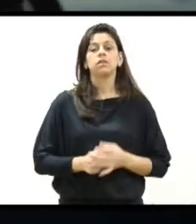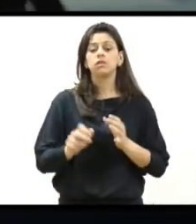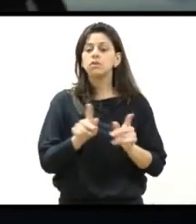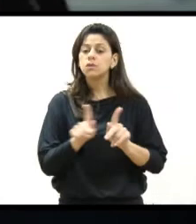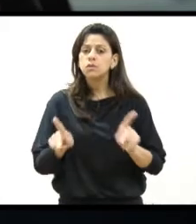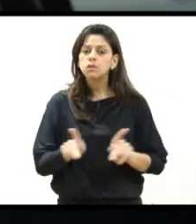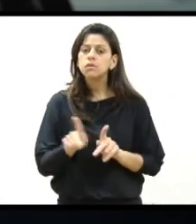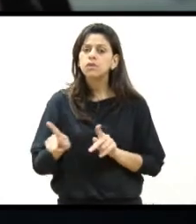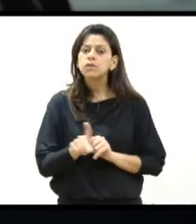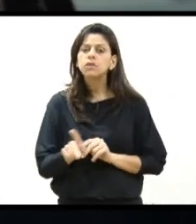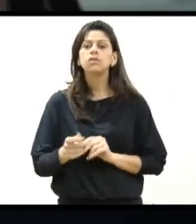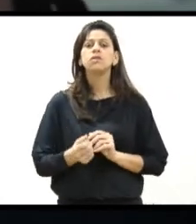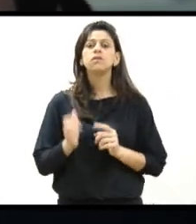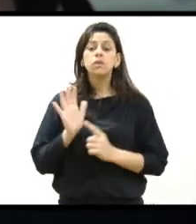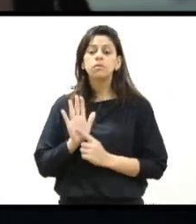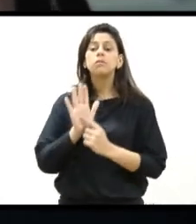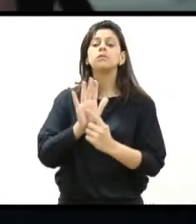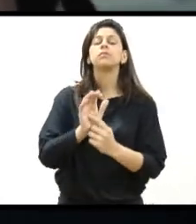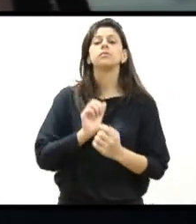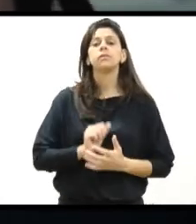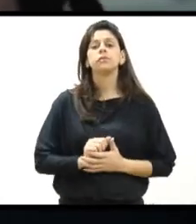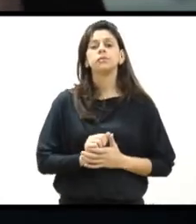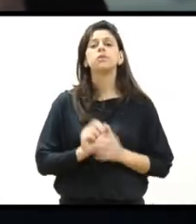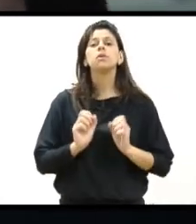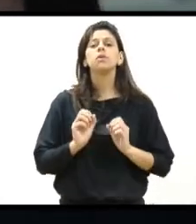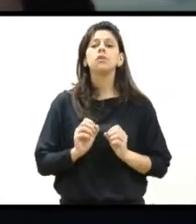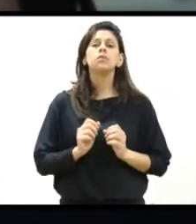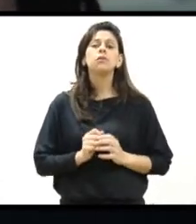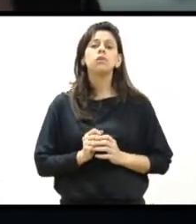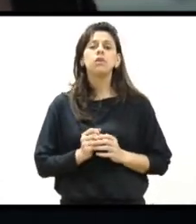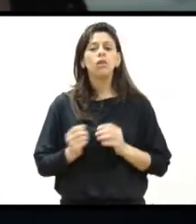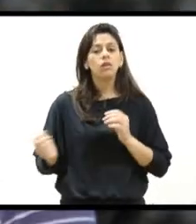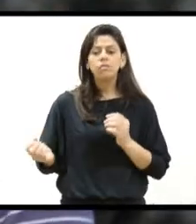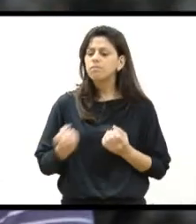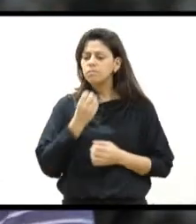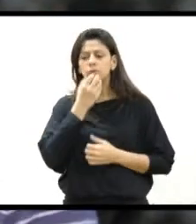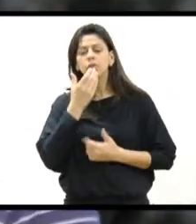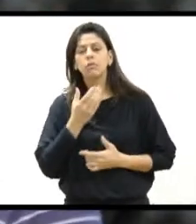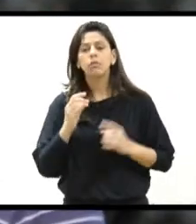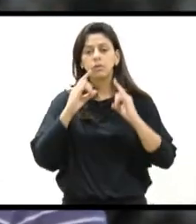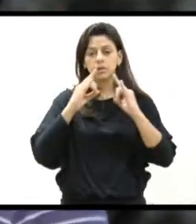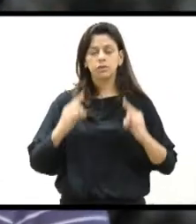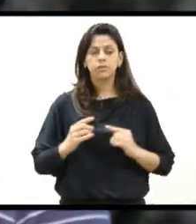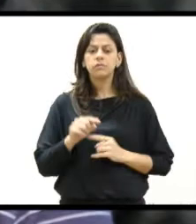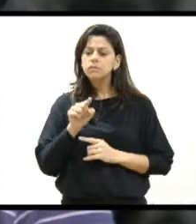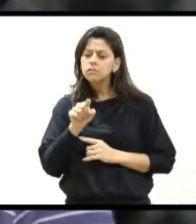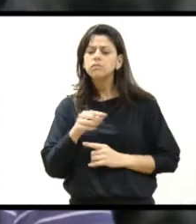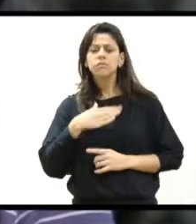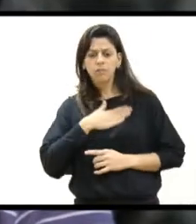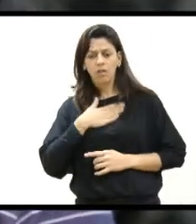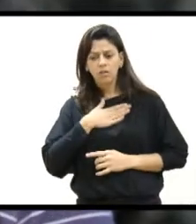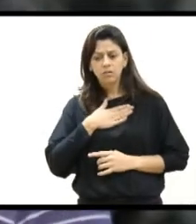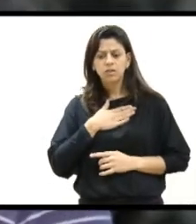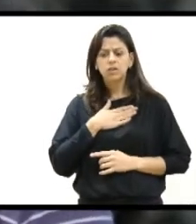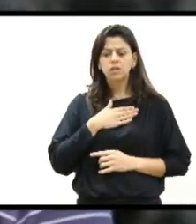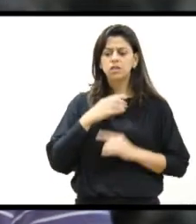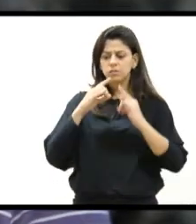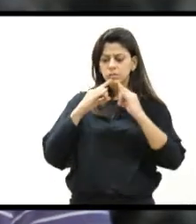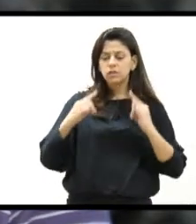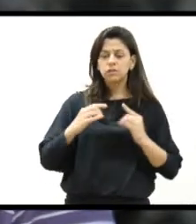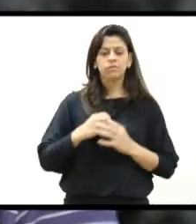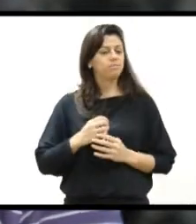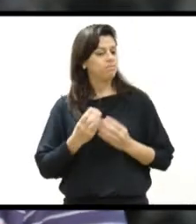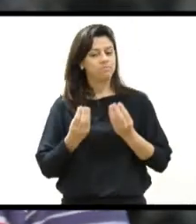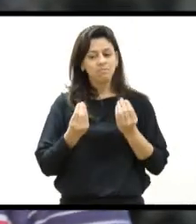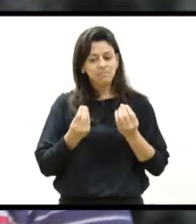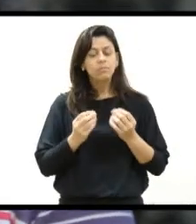professores, mostrando como realmente funcionava o circo. Você é gostante de participar da oficina? Muito. Muito? O